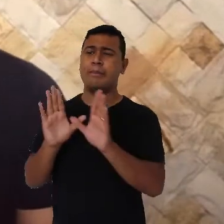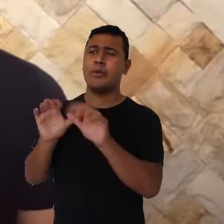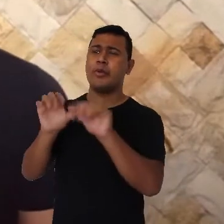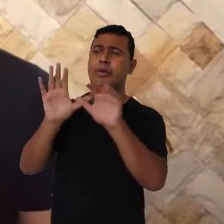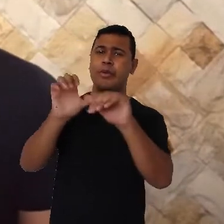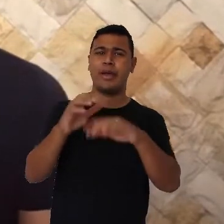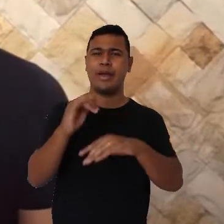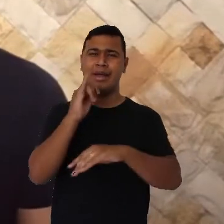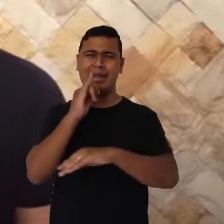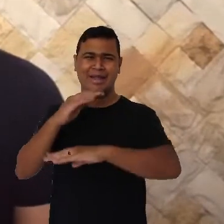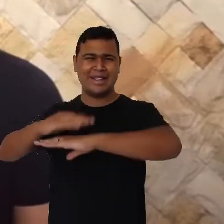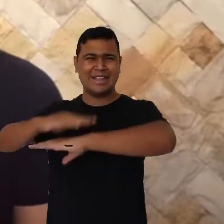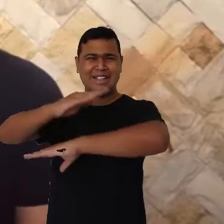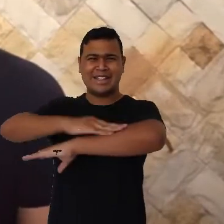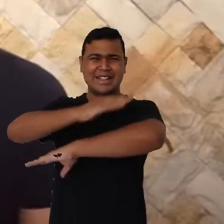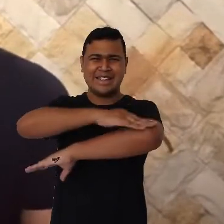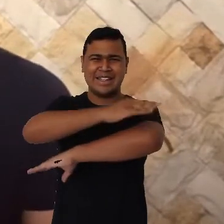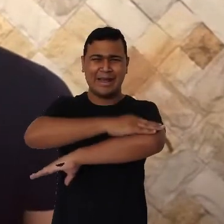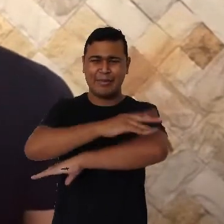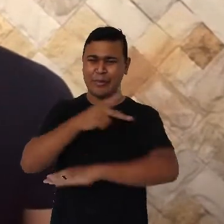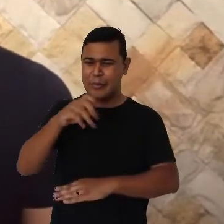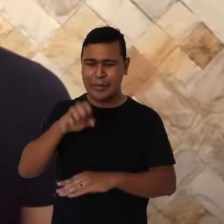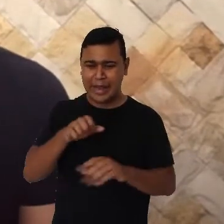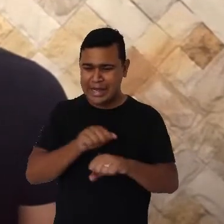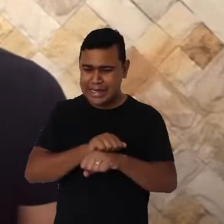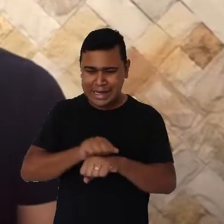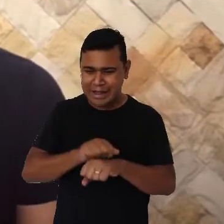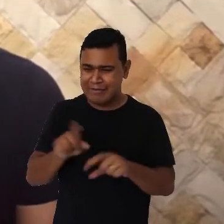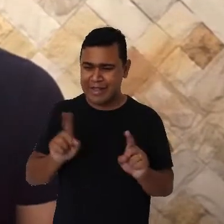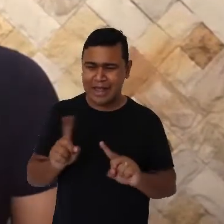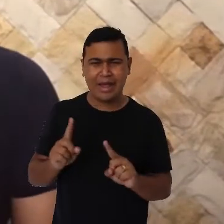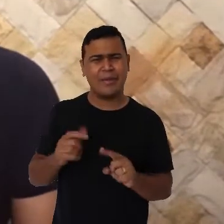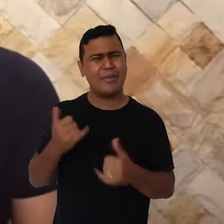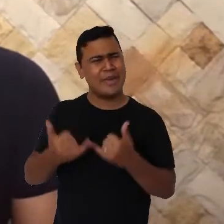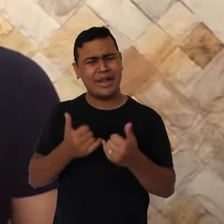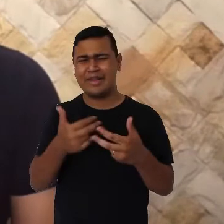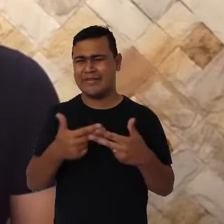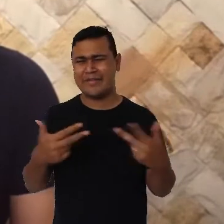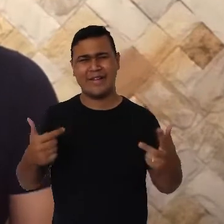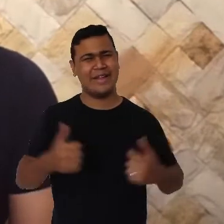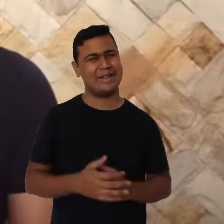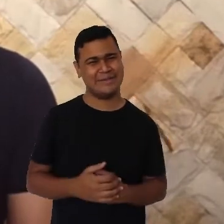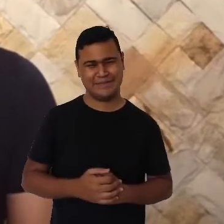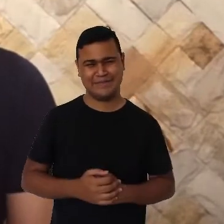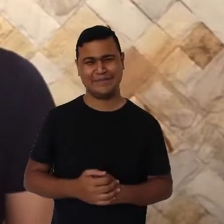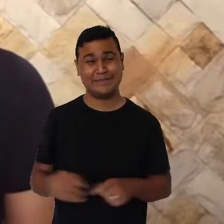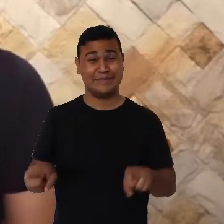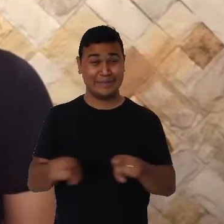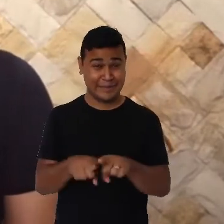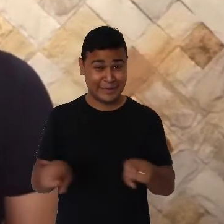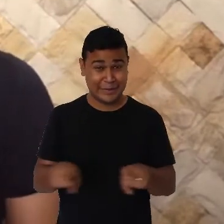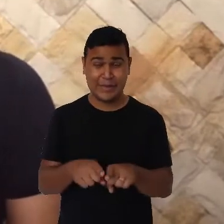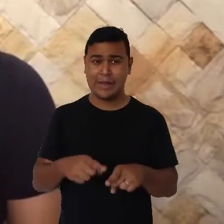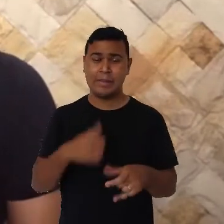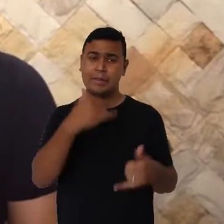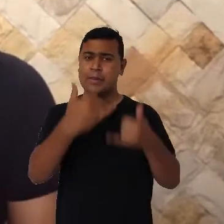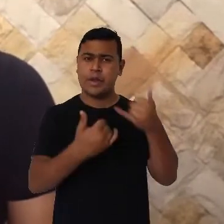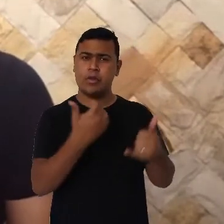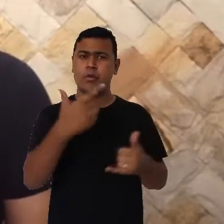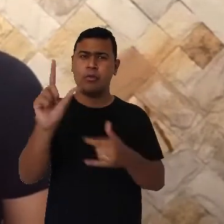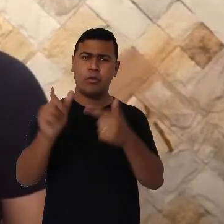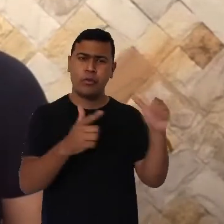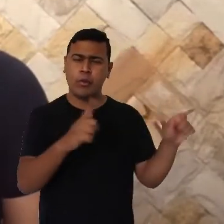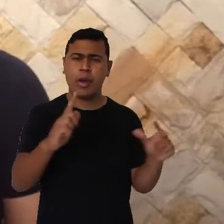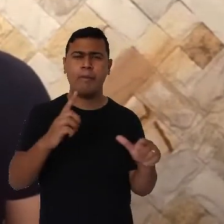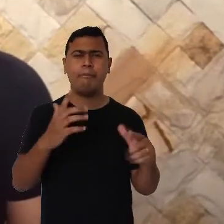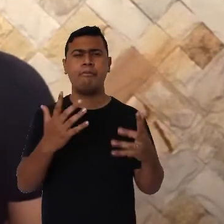sapo que não lava o pé, polegares e assim por diante. Além disso, outras brincadeiras que envolvem músicas